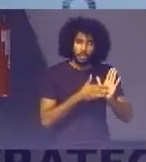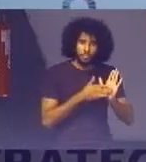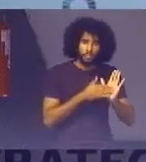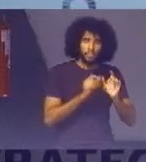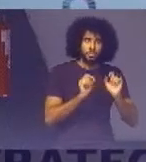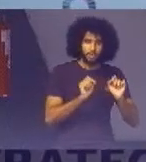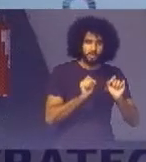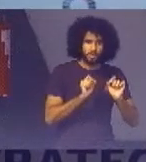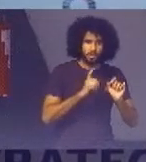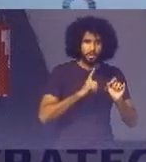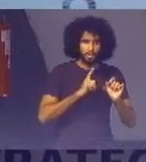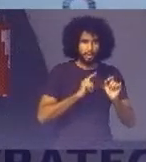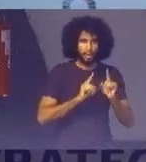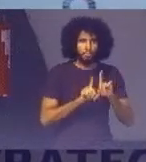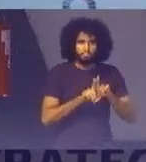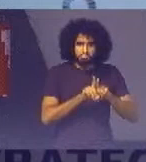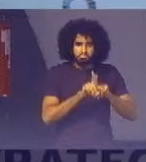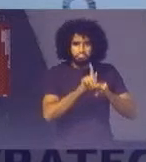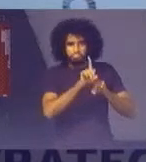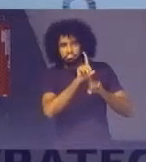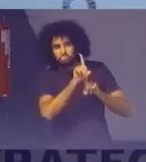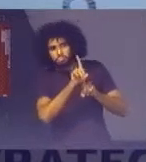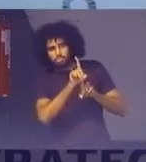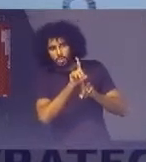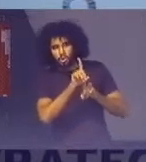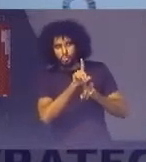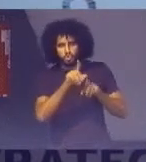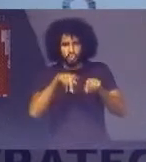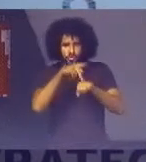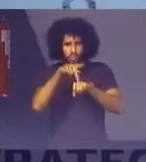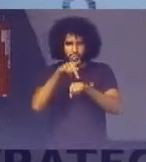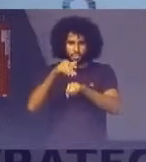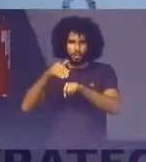indicadores Para os 22 países